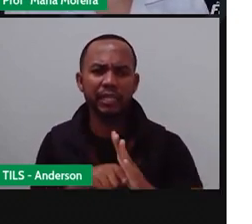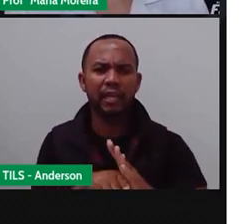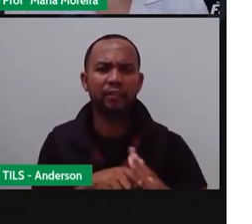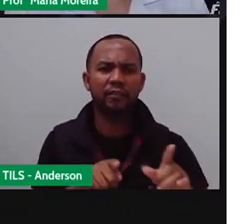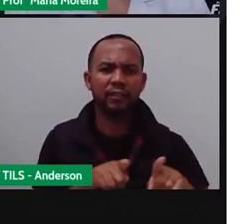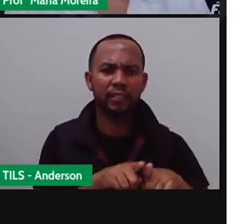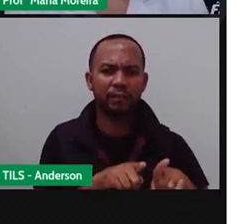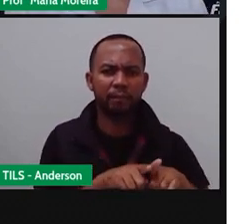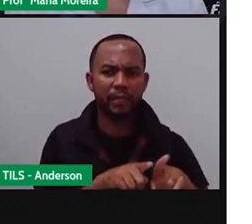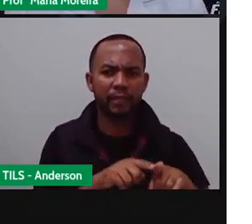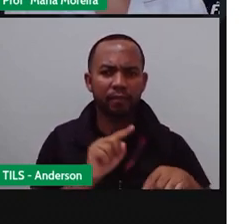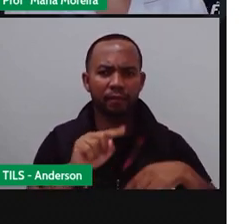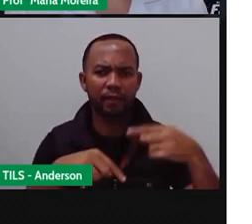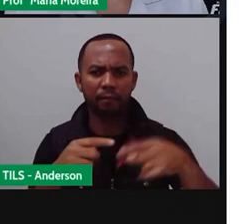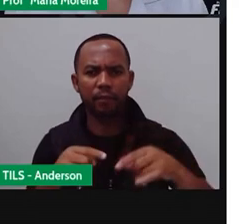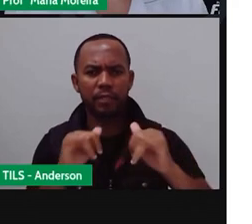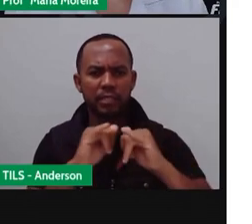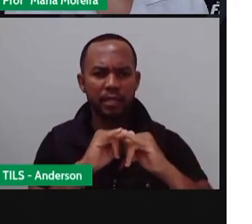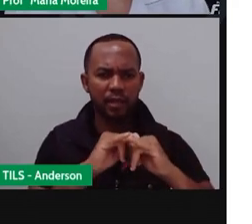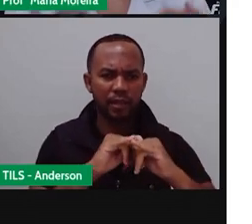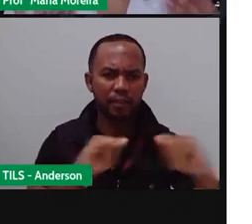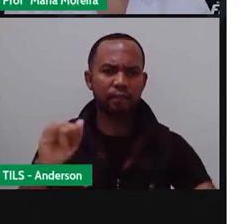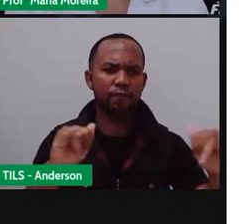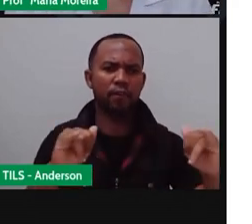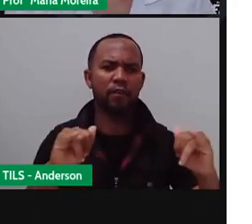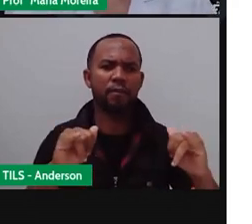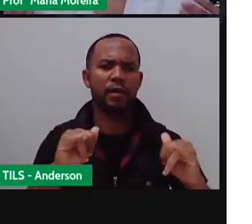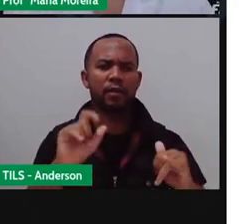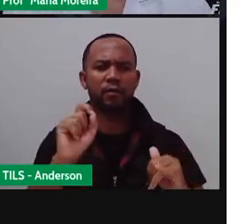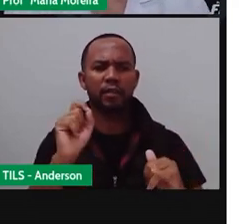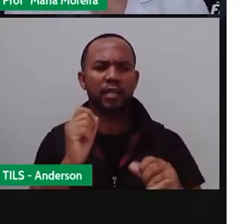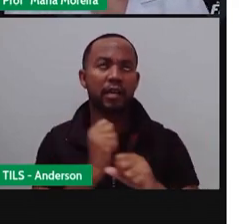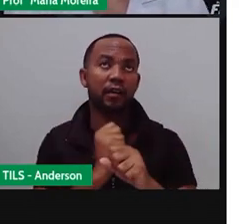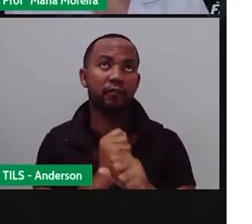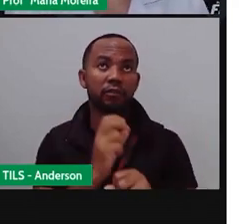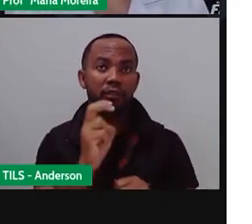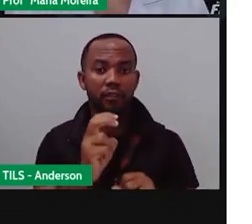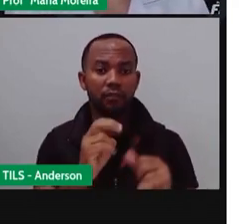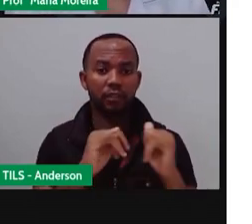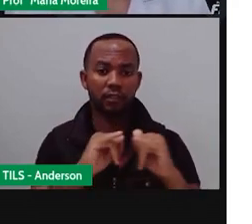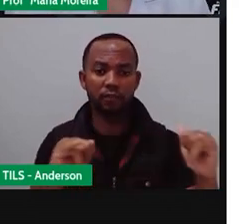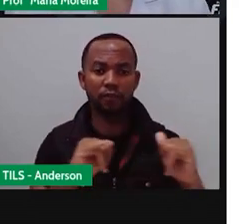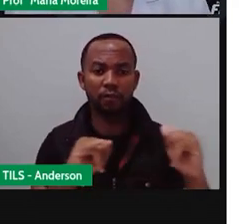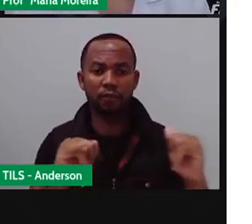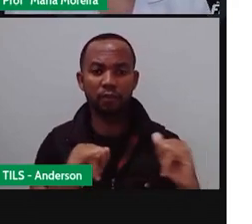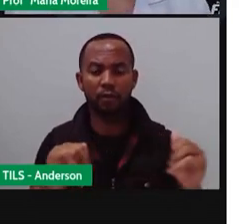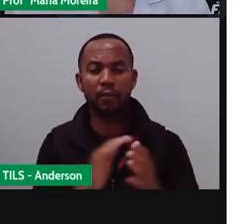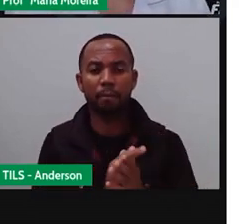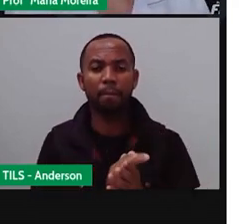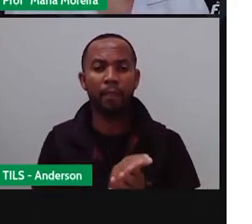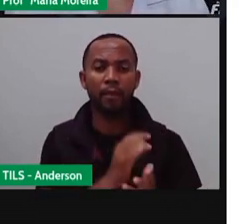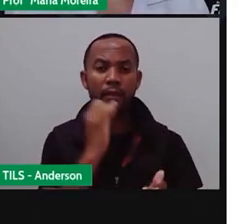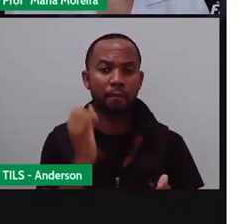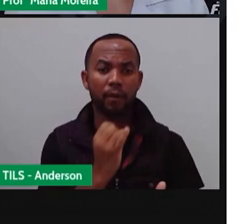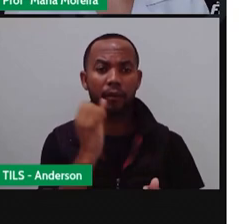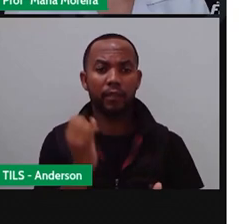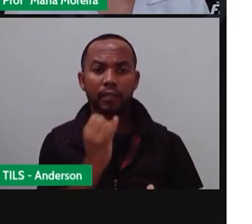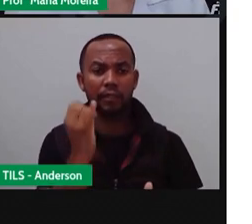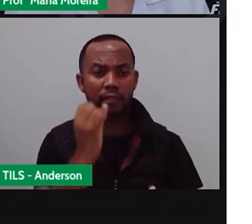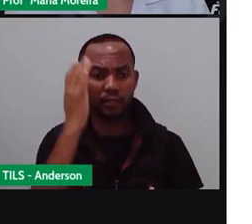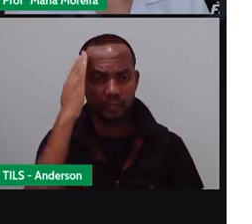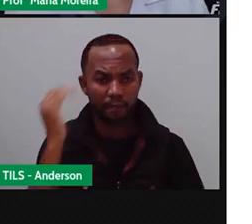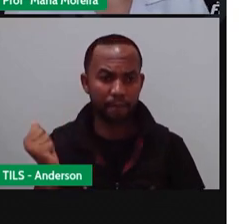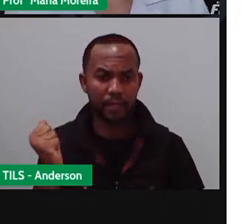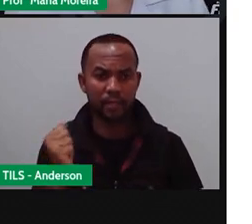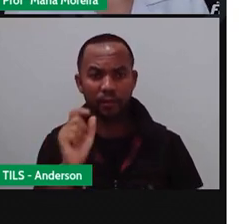a cada cinco anos, ou seja, a cada cinco anos eles são publicados. É importante salientar que nem